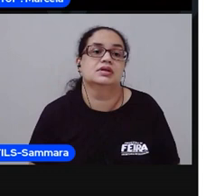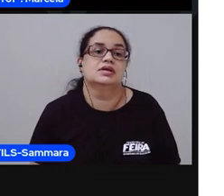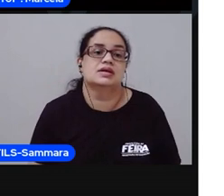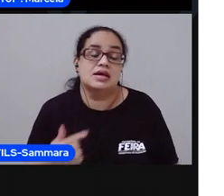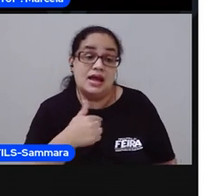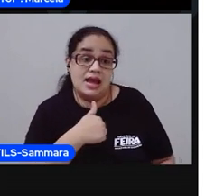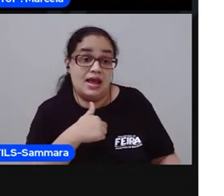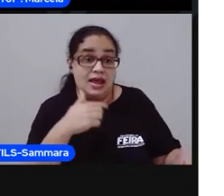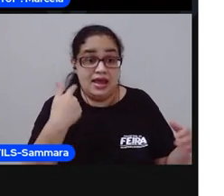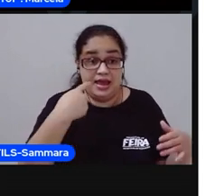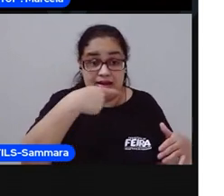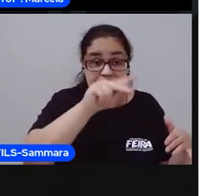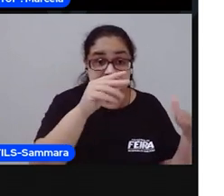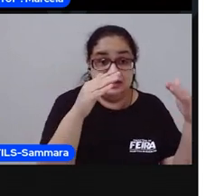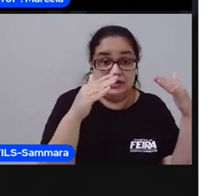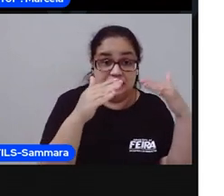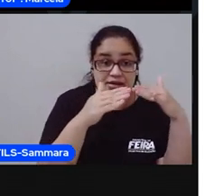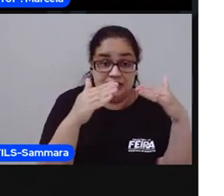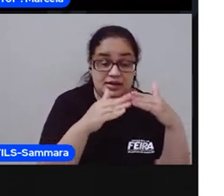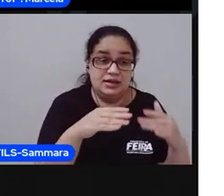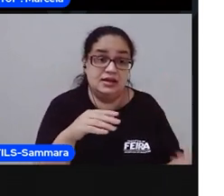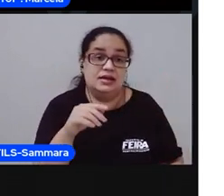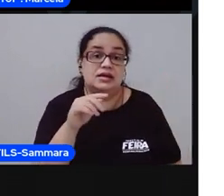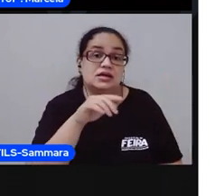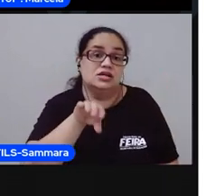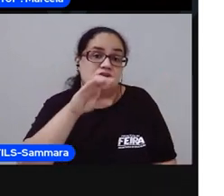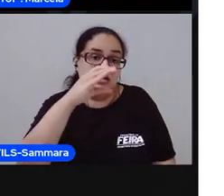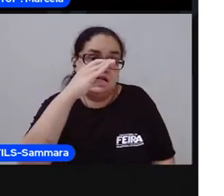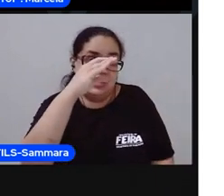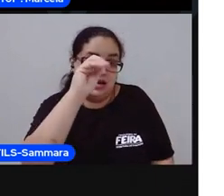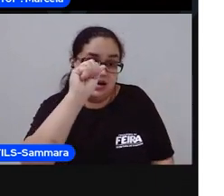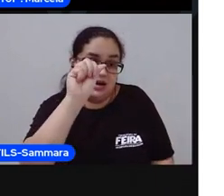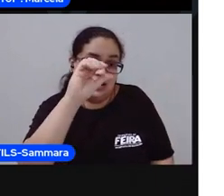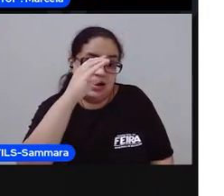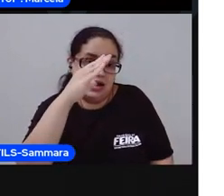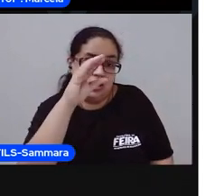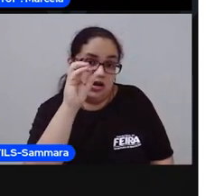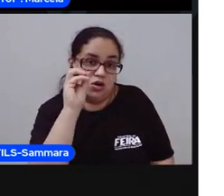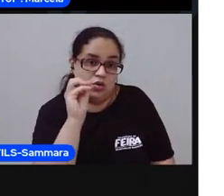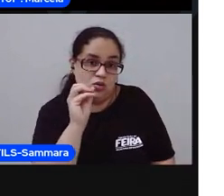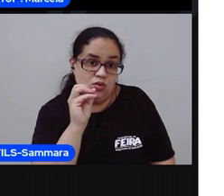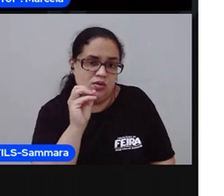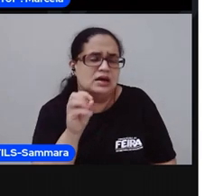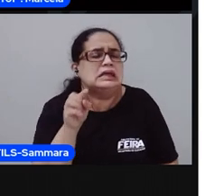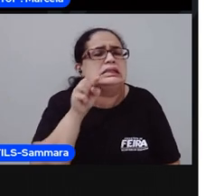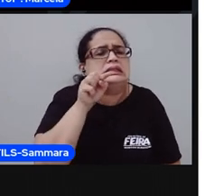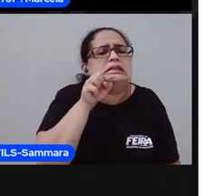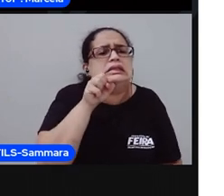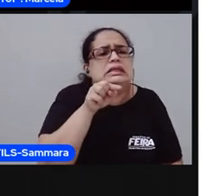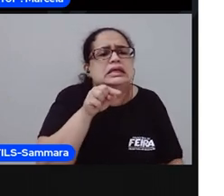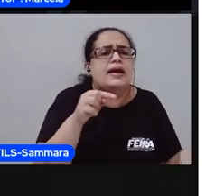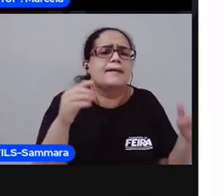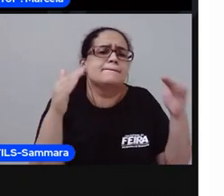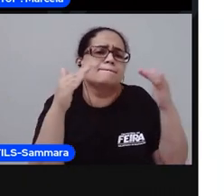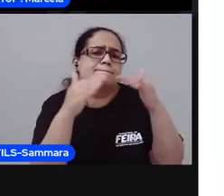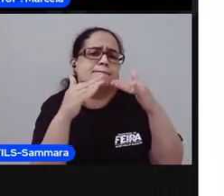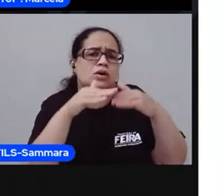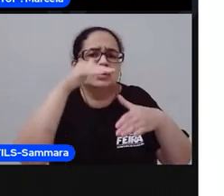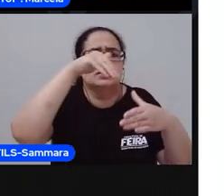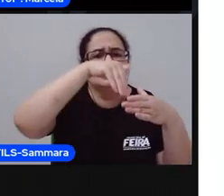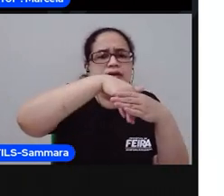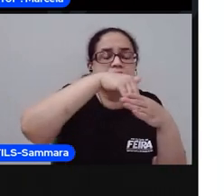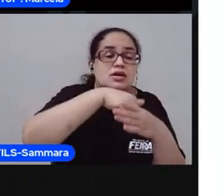Essa casa é de caco. Quem mora nela